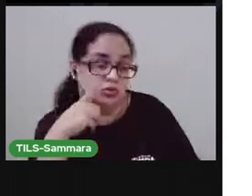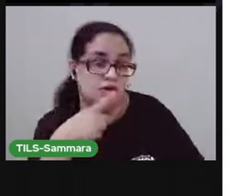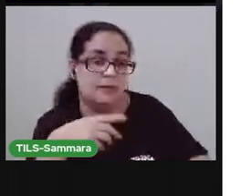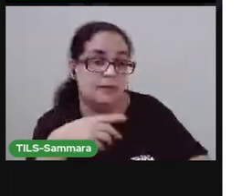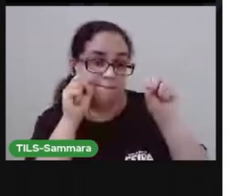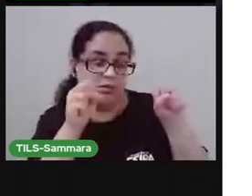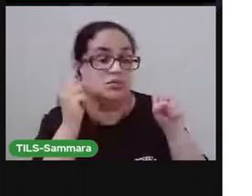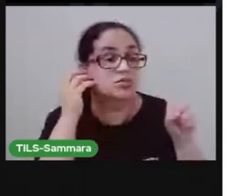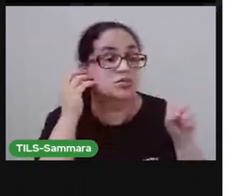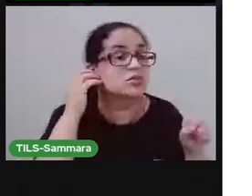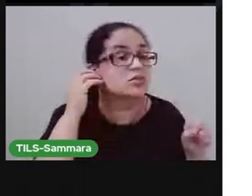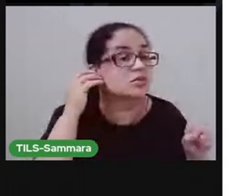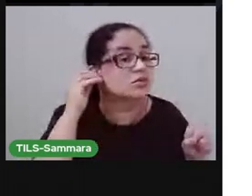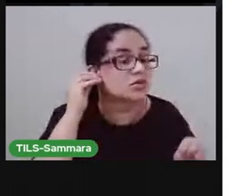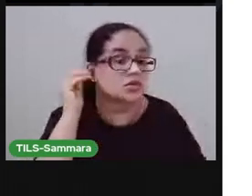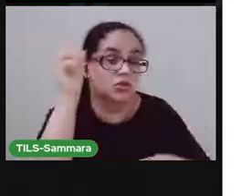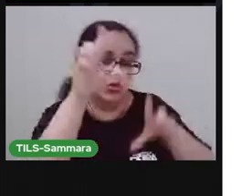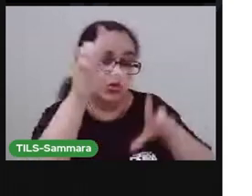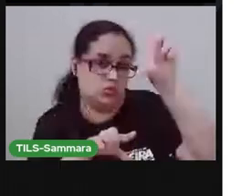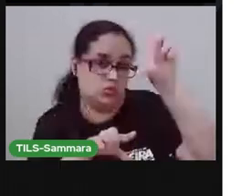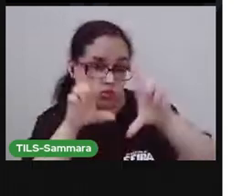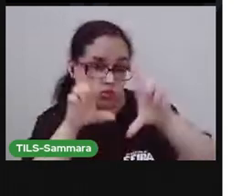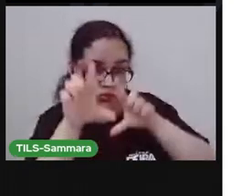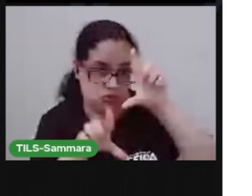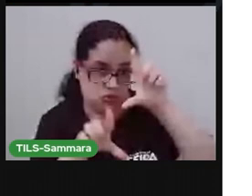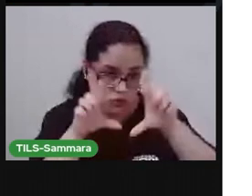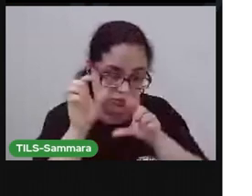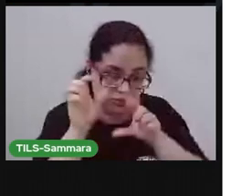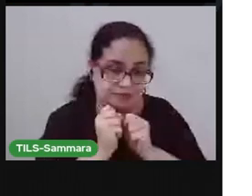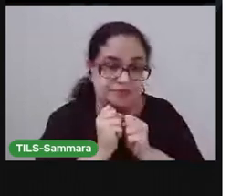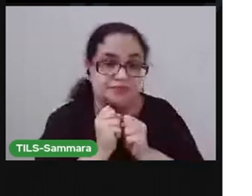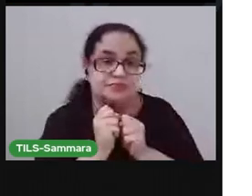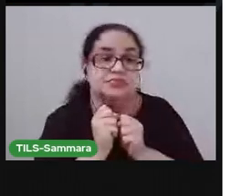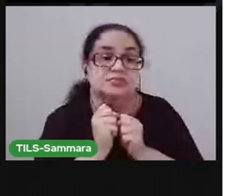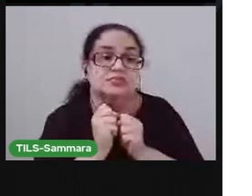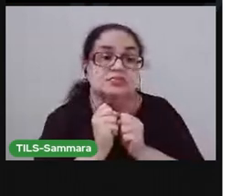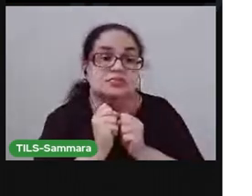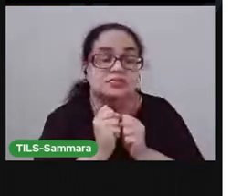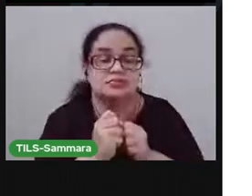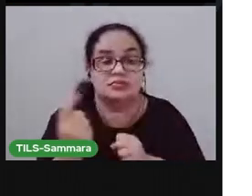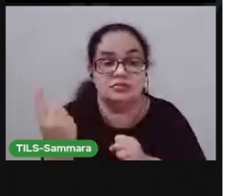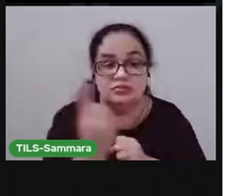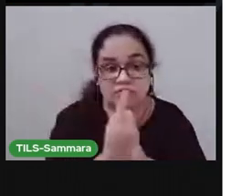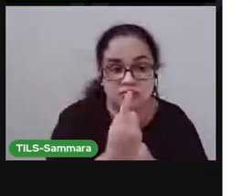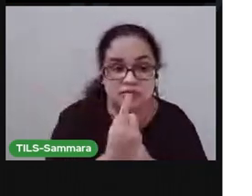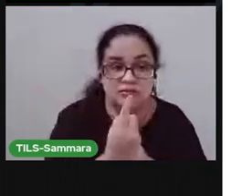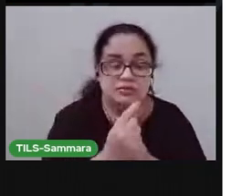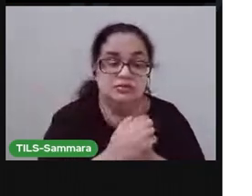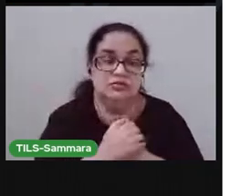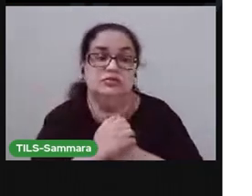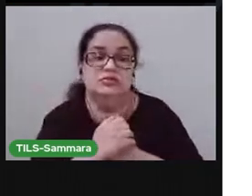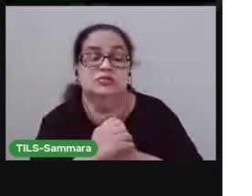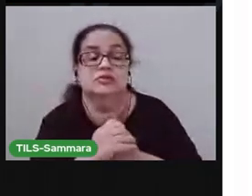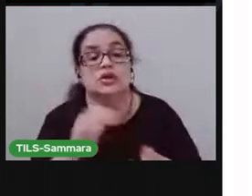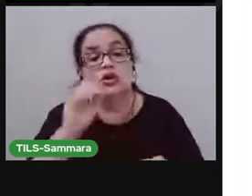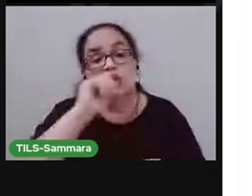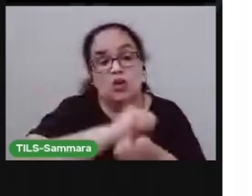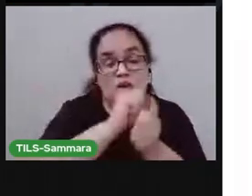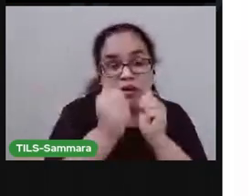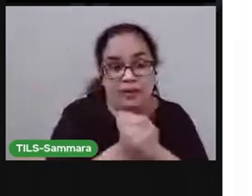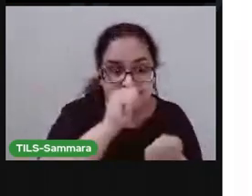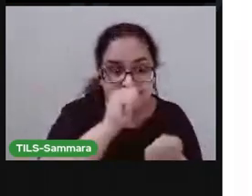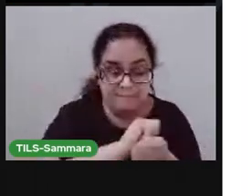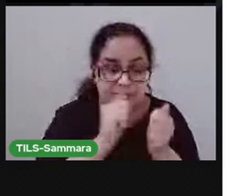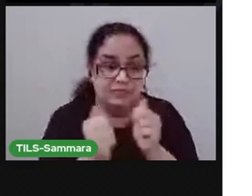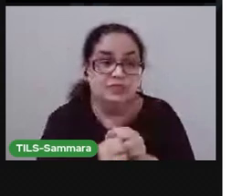agora escolher uma dessas modalidades. Um desses tipos de obra, de arte.